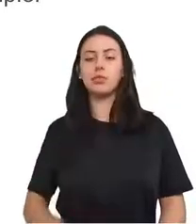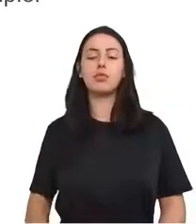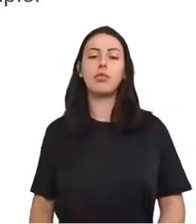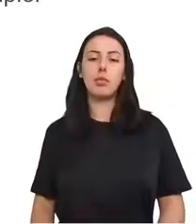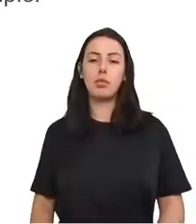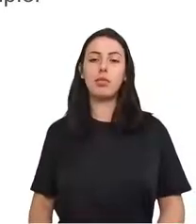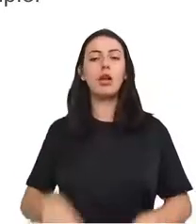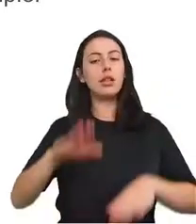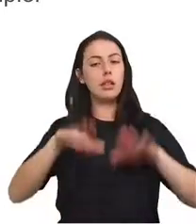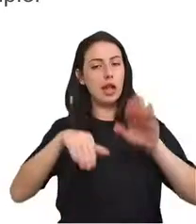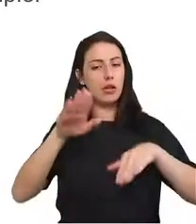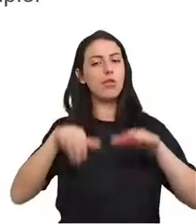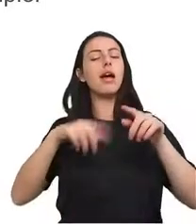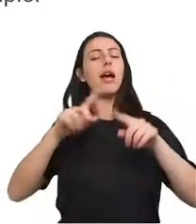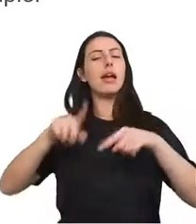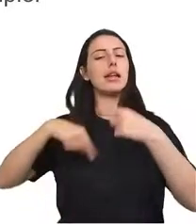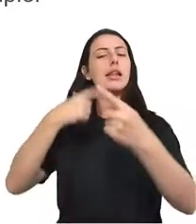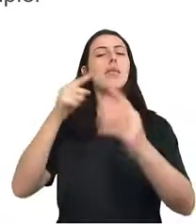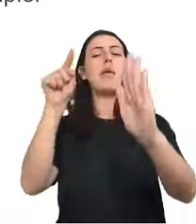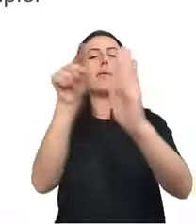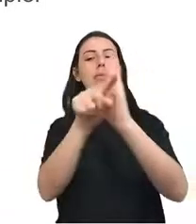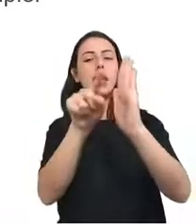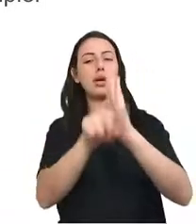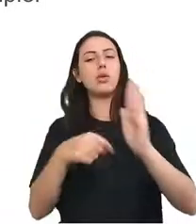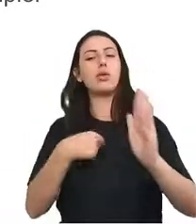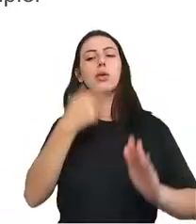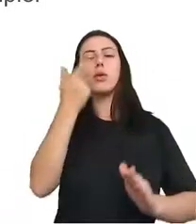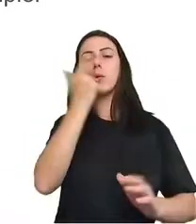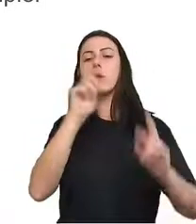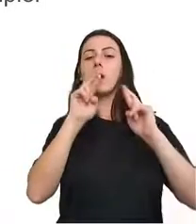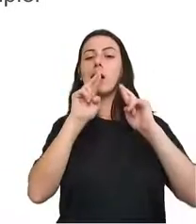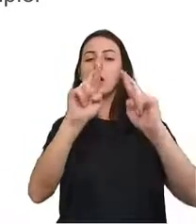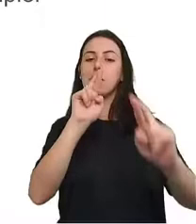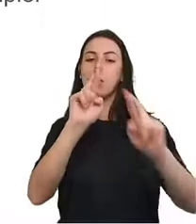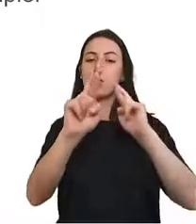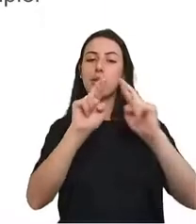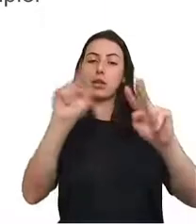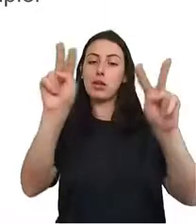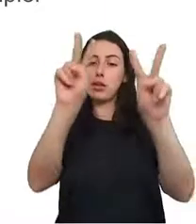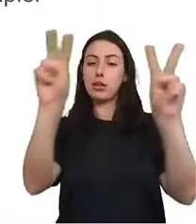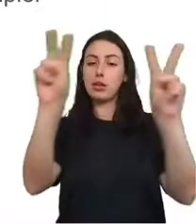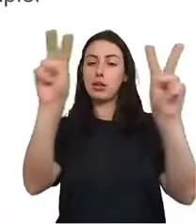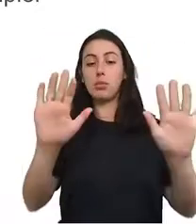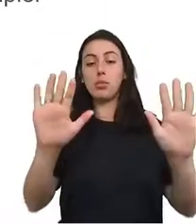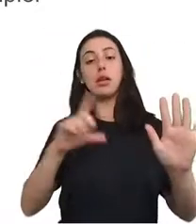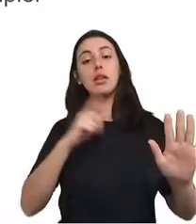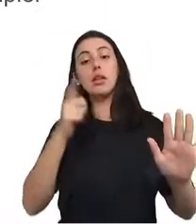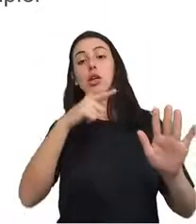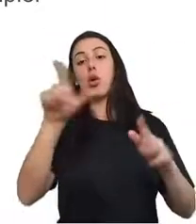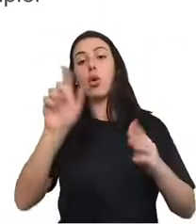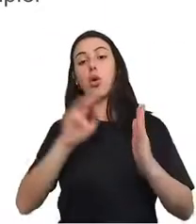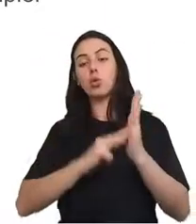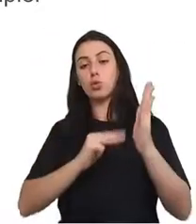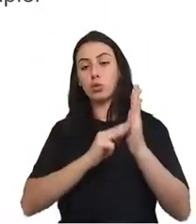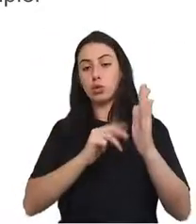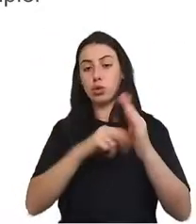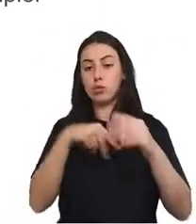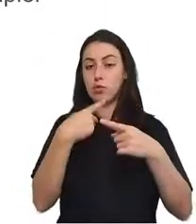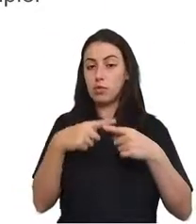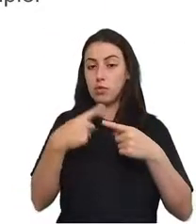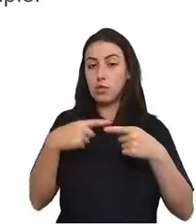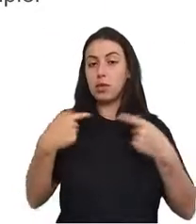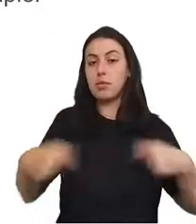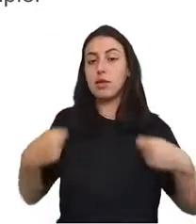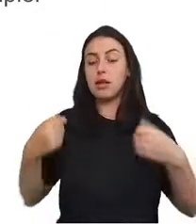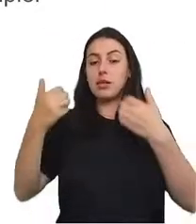isso durante as perguntas, mas também há outra razão. A razão é que devemos explicar o que estamos fazendo quando estamos usando qualquer